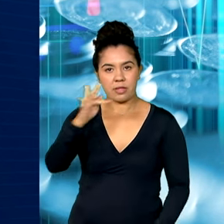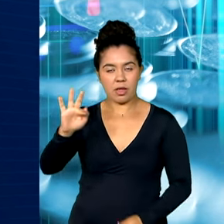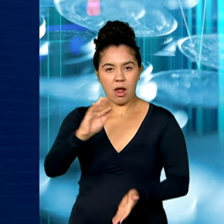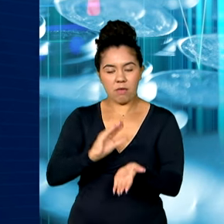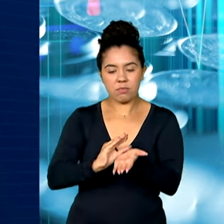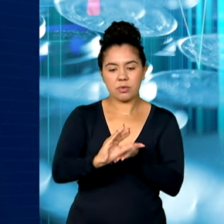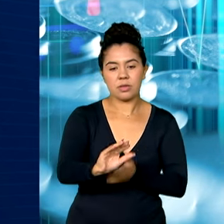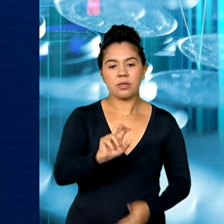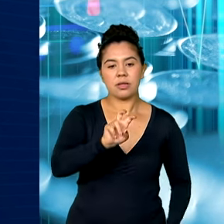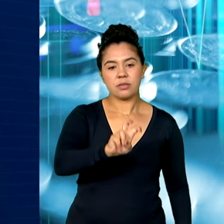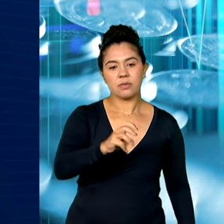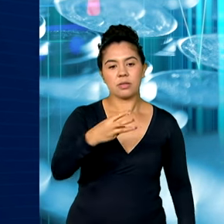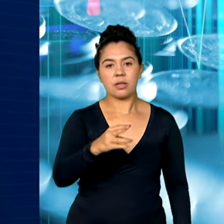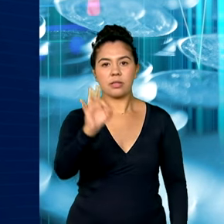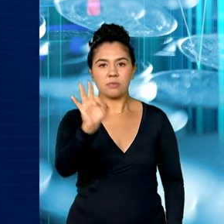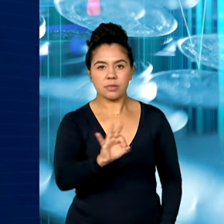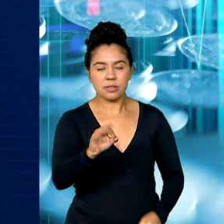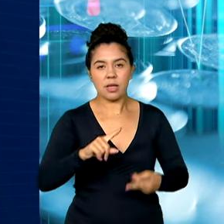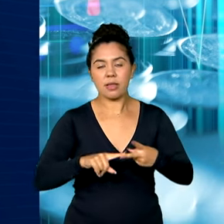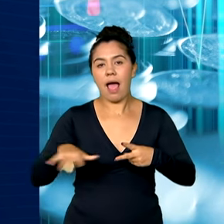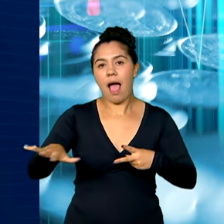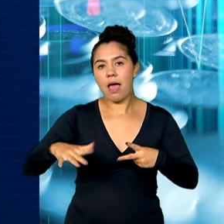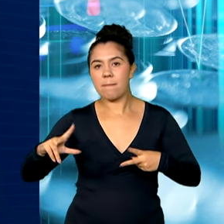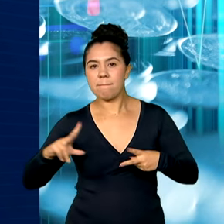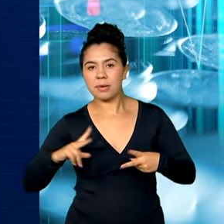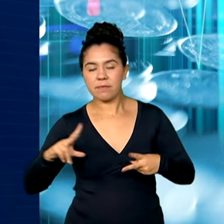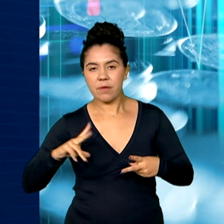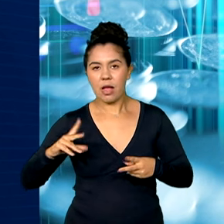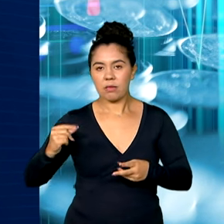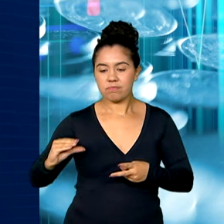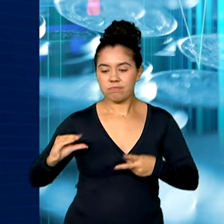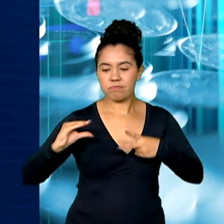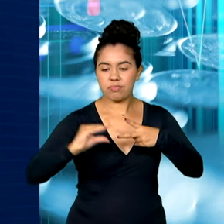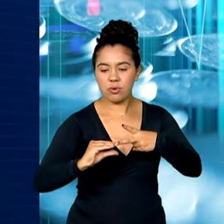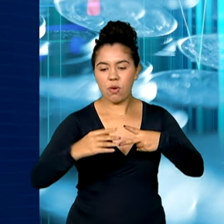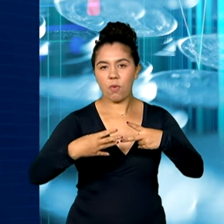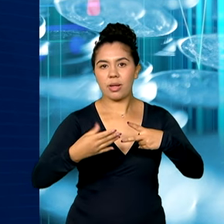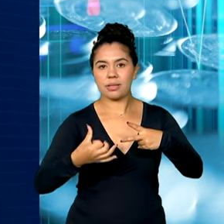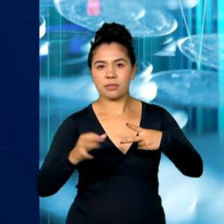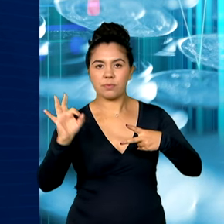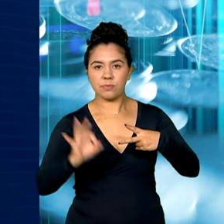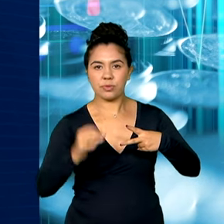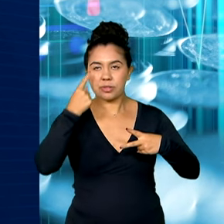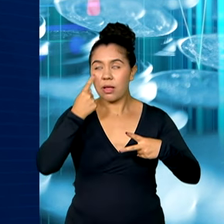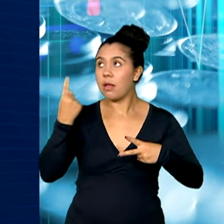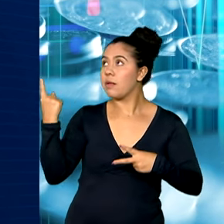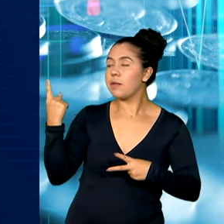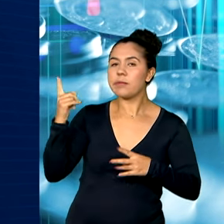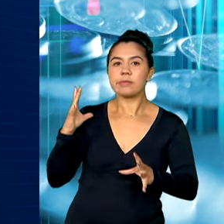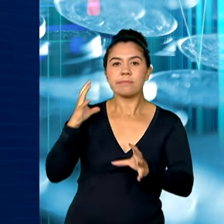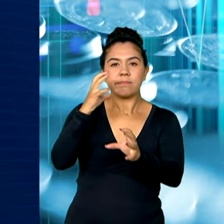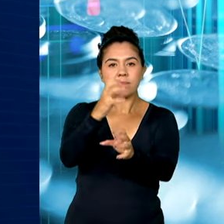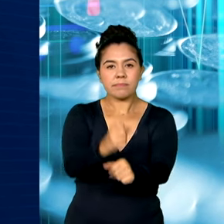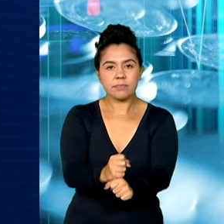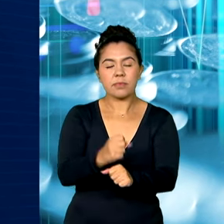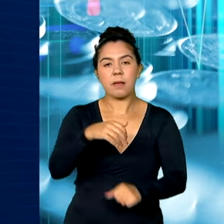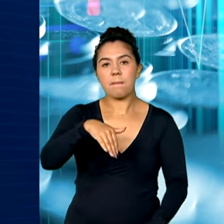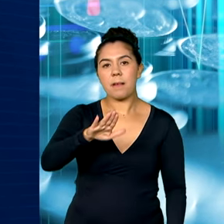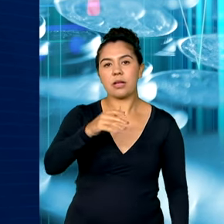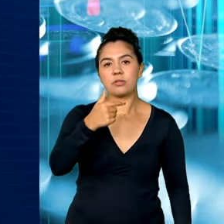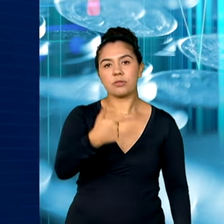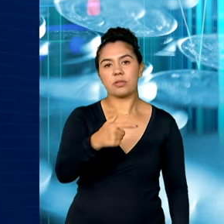Apex Brasil e o setor privado 46%, com expectativa de gerar mais de 281